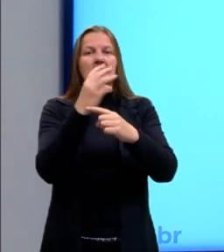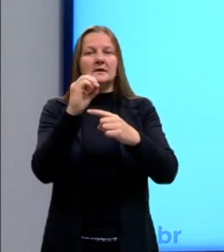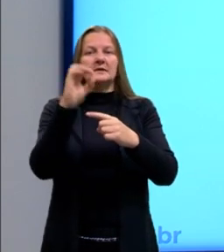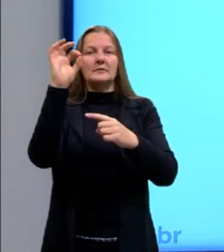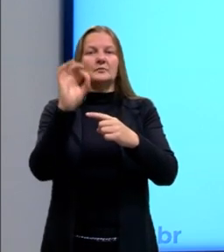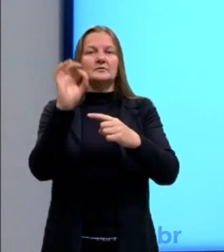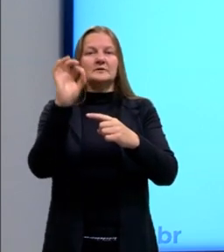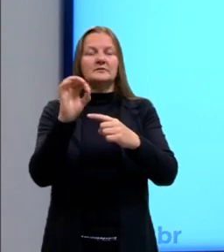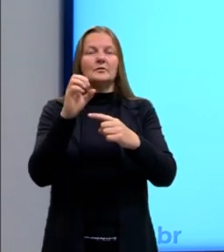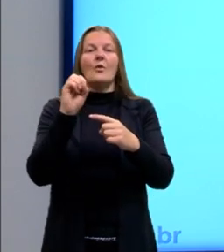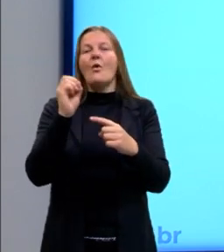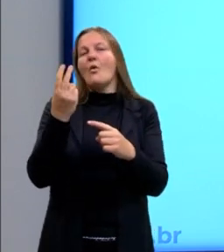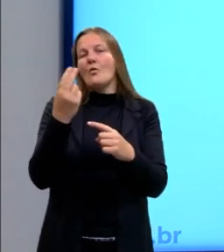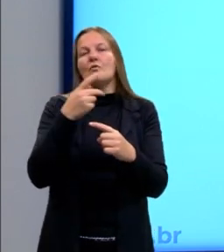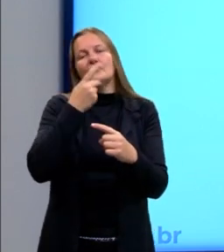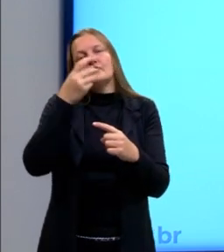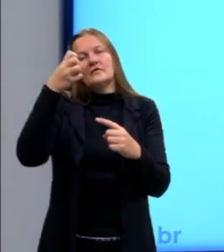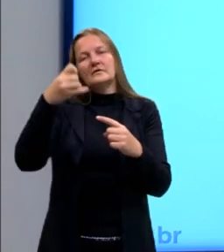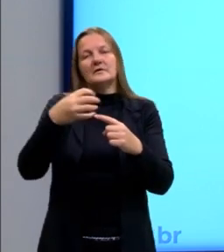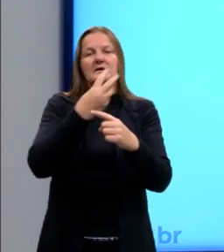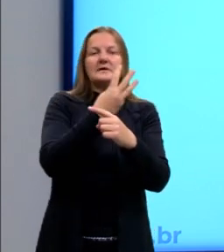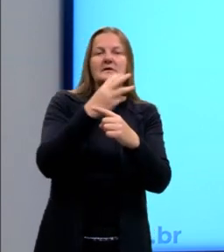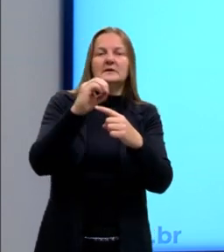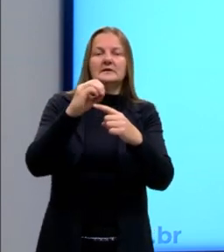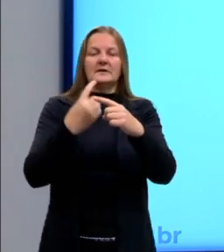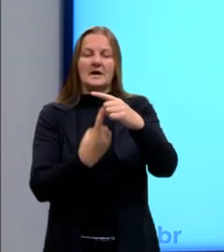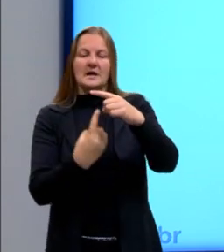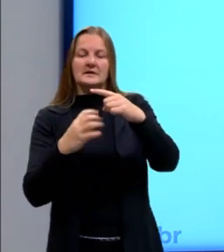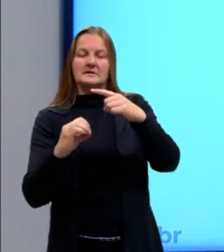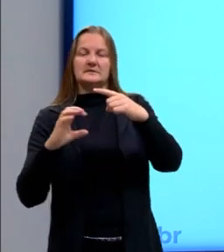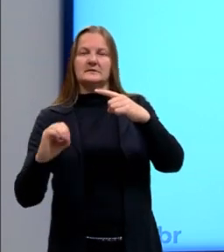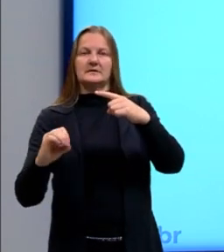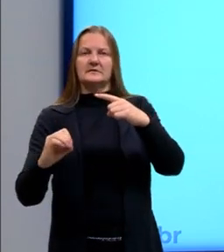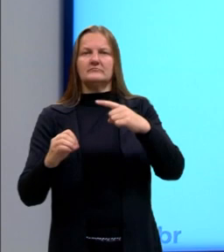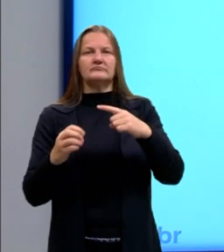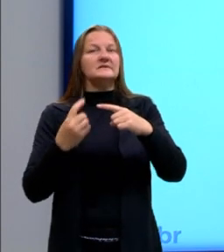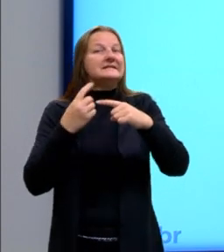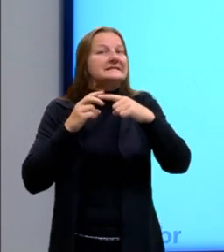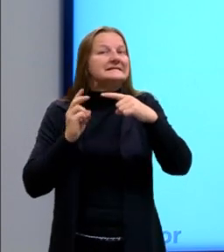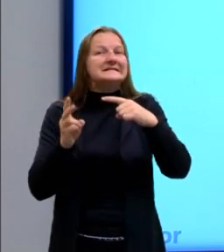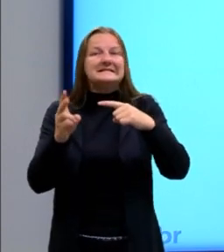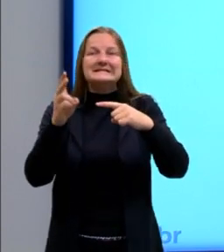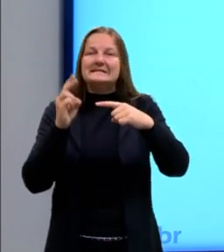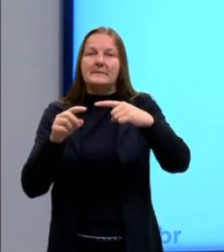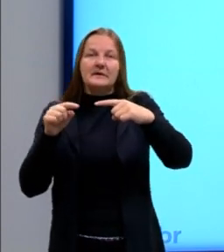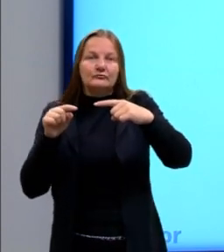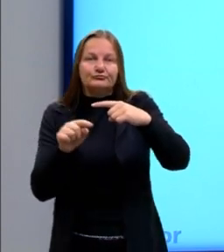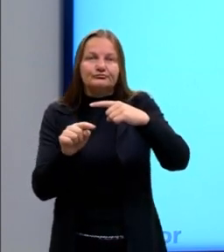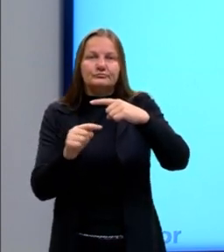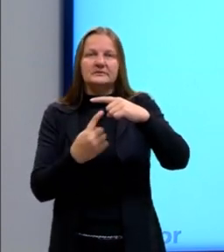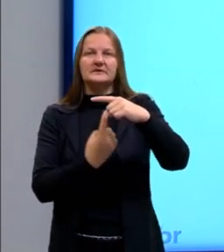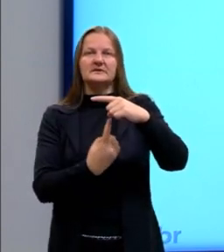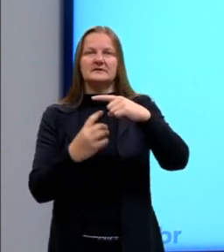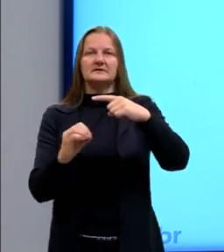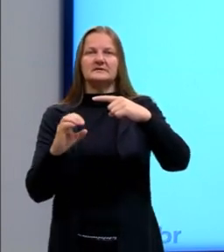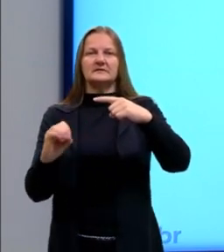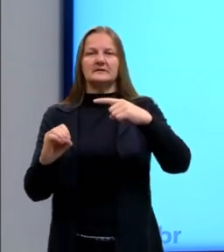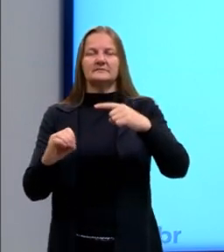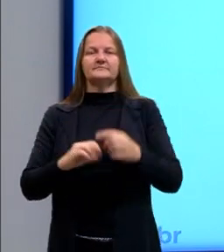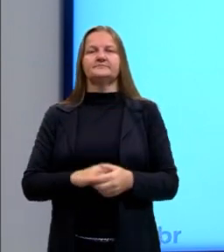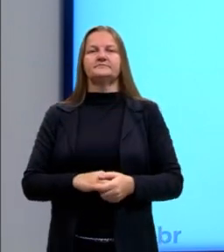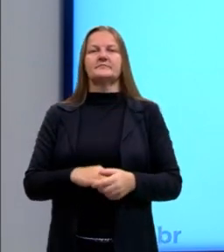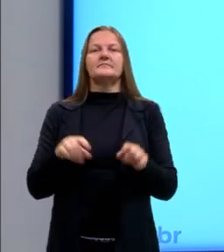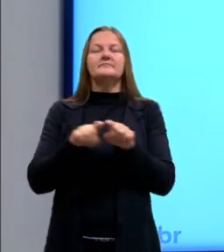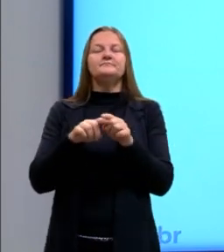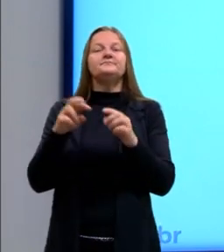30 por 100? O denominador sempre vai ser o 100. E aqui na forma decimal, aquelas